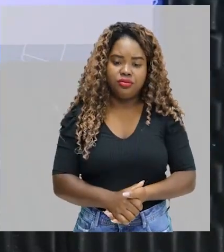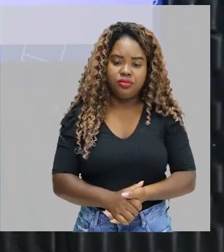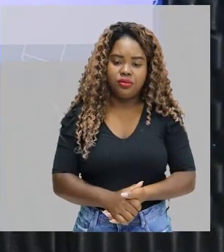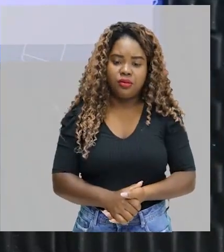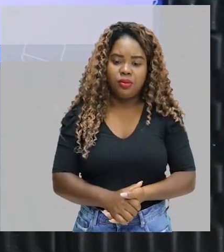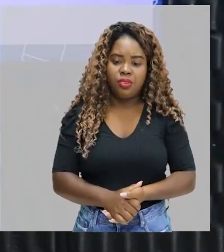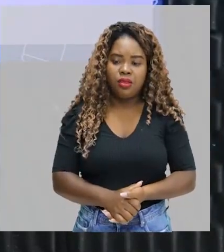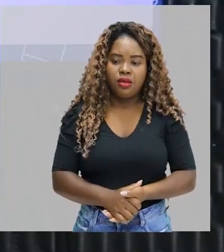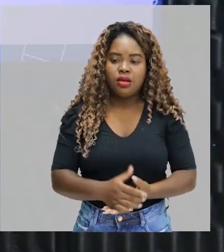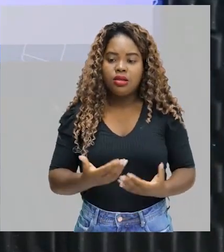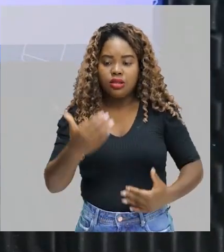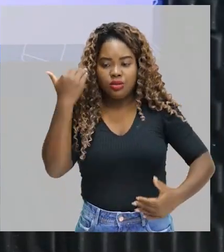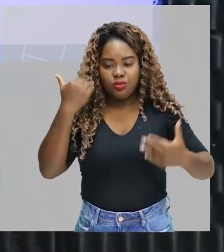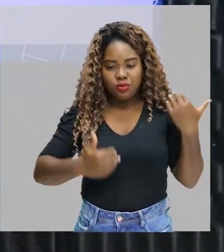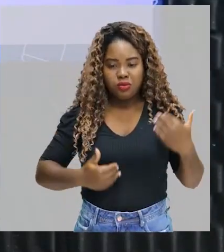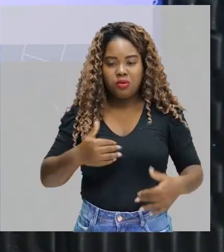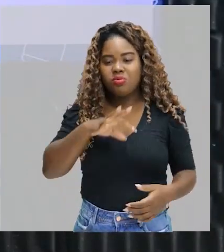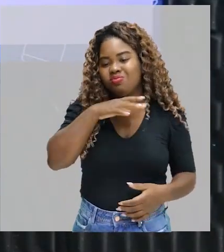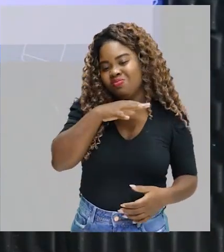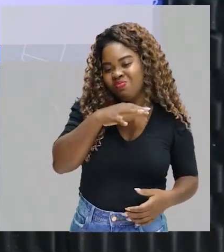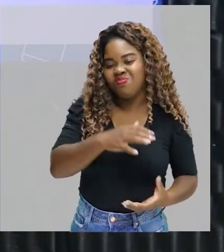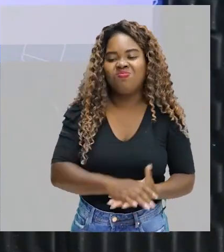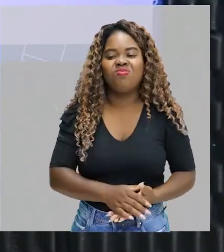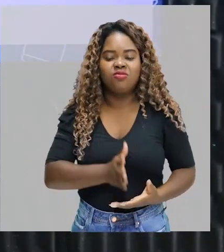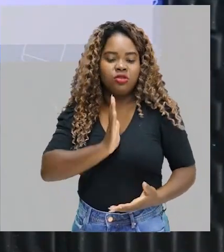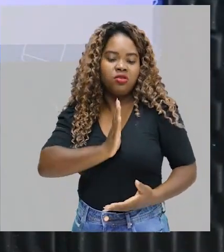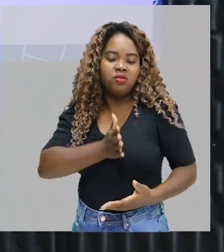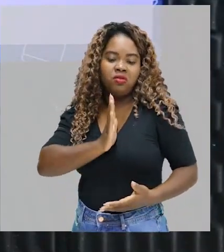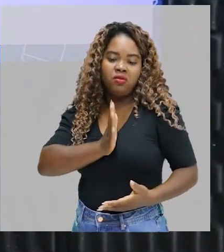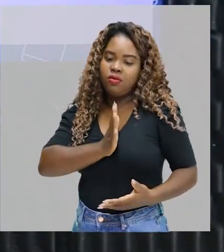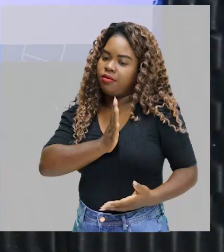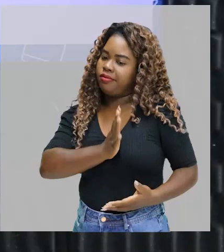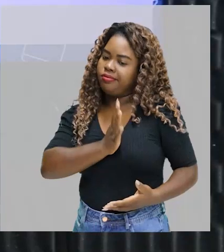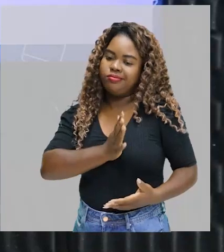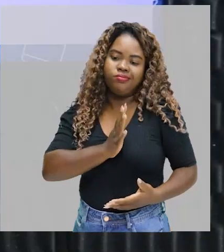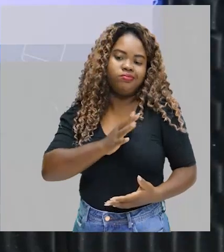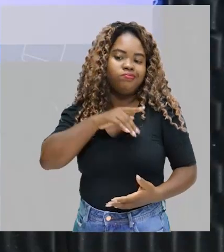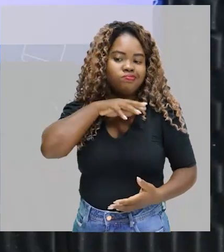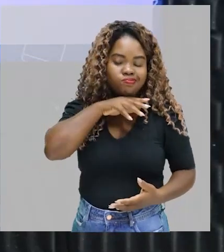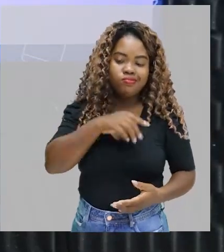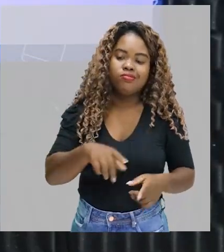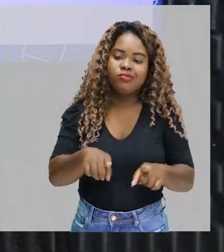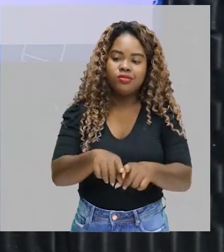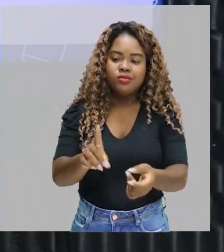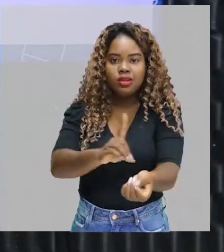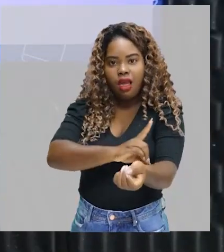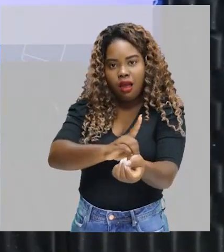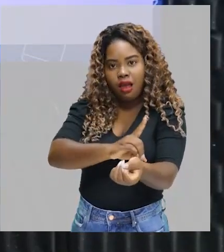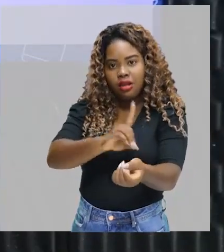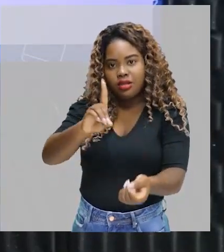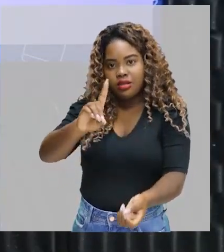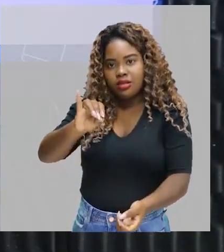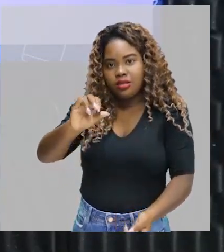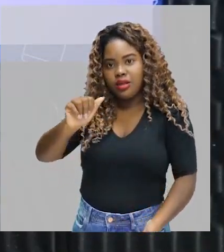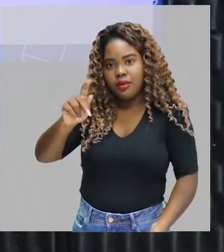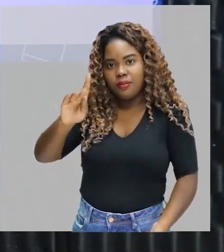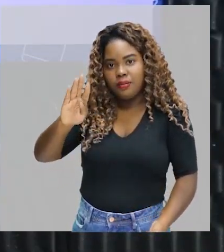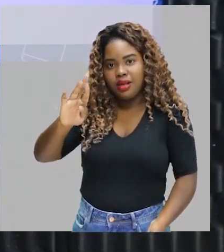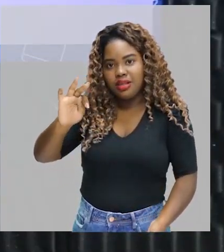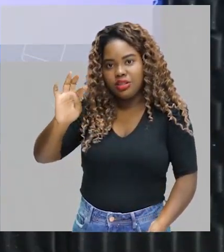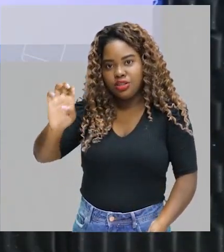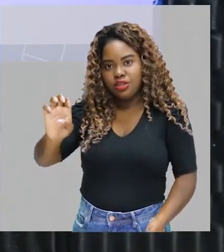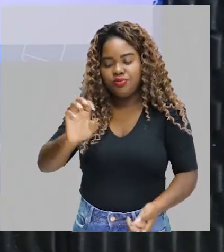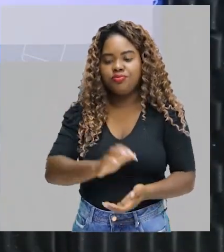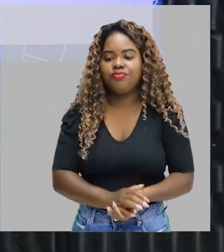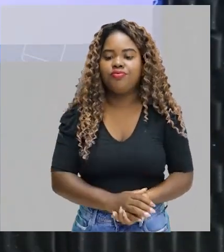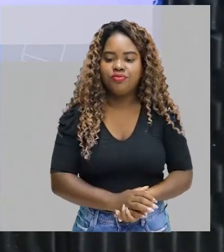já que aumenta o risco de doenças cardiovasculares, diabetes e perda de massa muscular. Aí